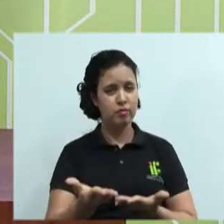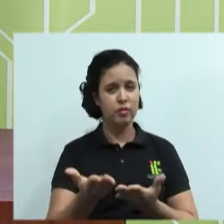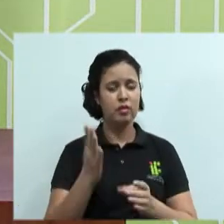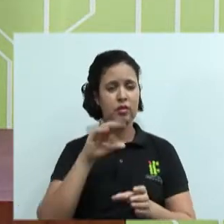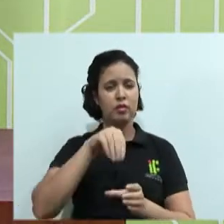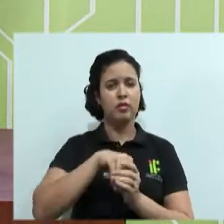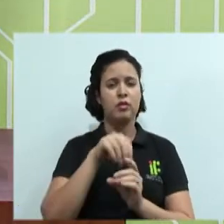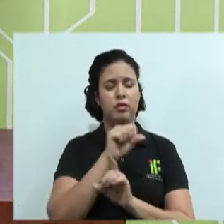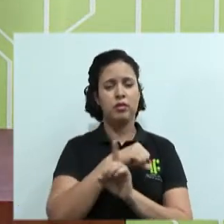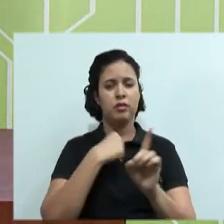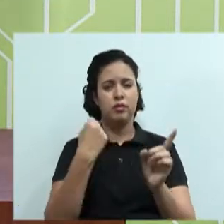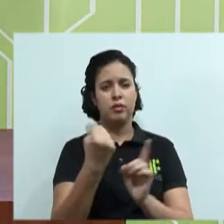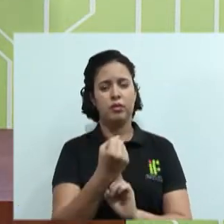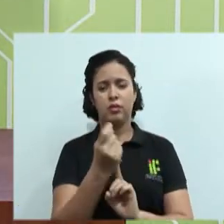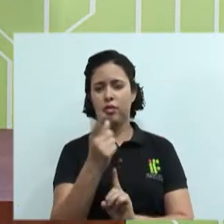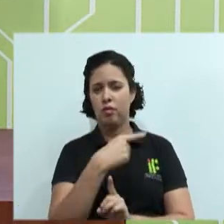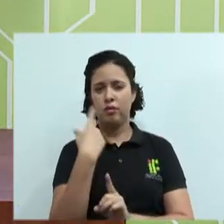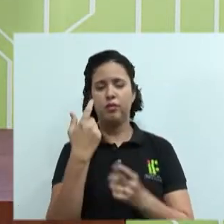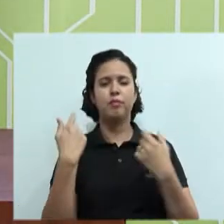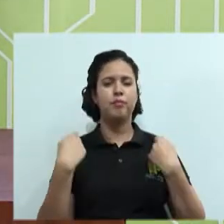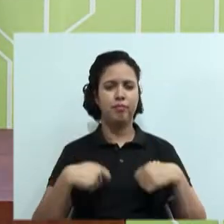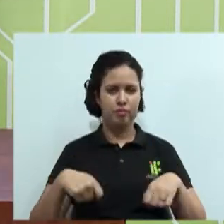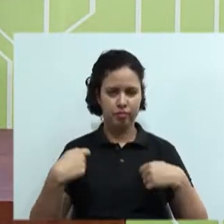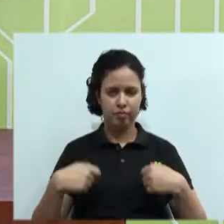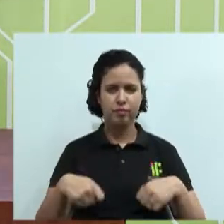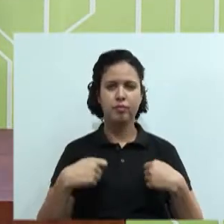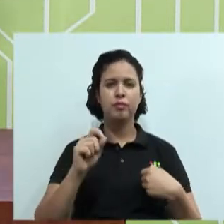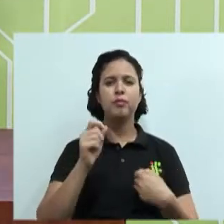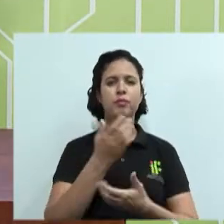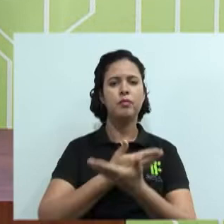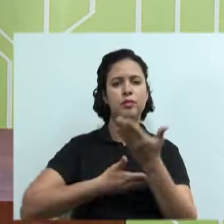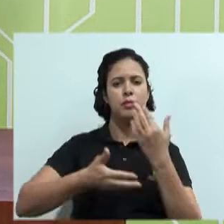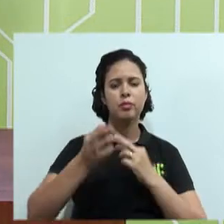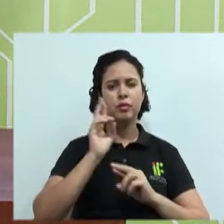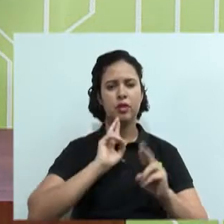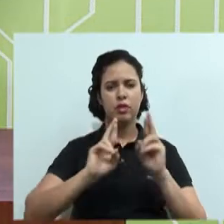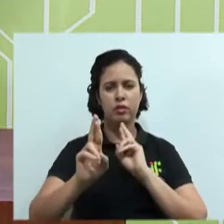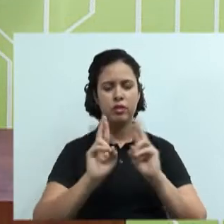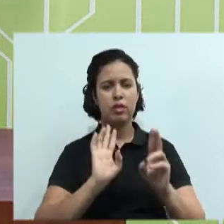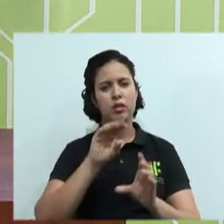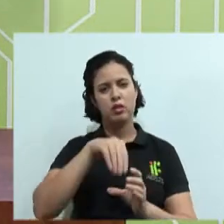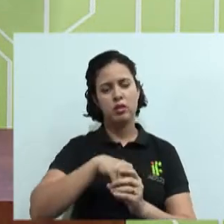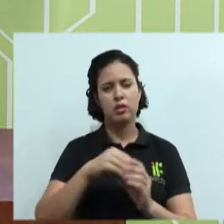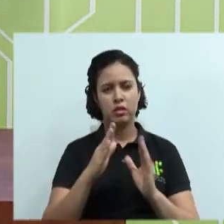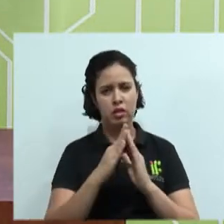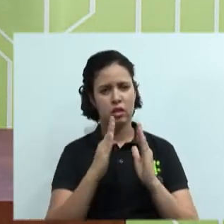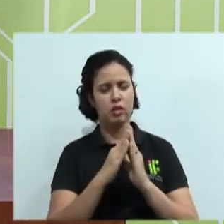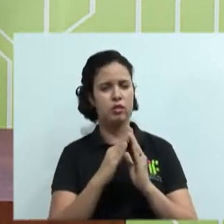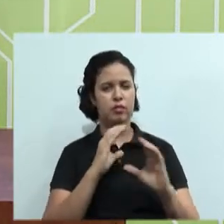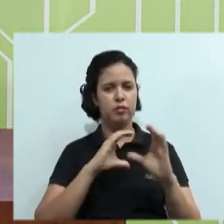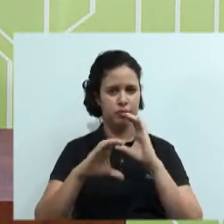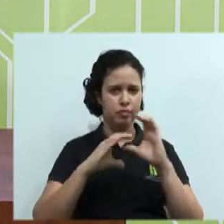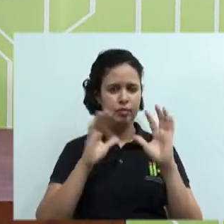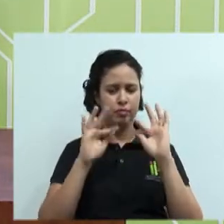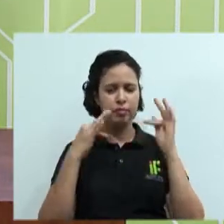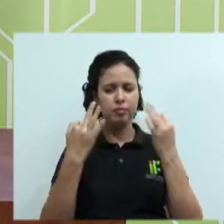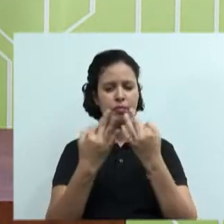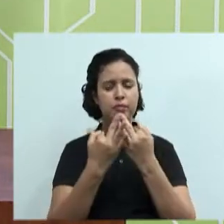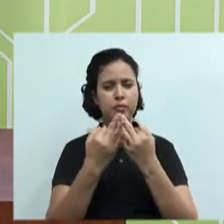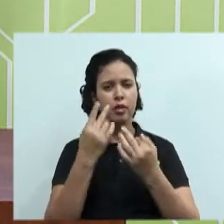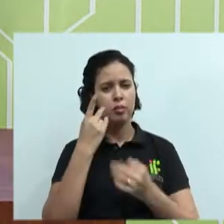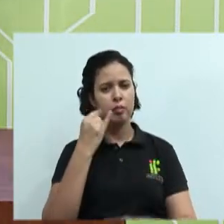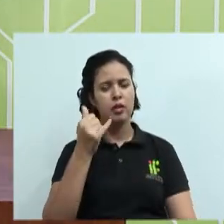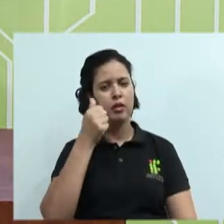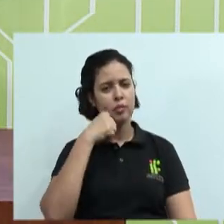precisamos, nós temos essa necessidade de nos relacionarmos dentro de casa. Você se comunica com suas famílias, com seus pais, seus